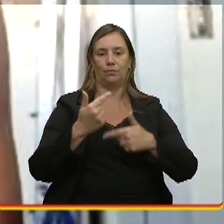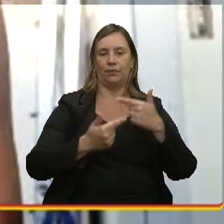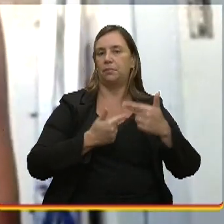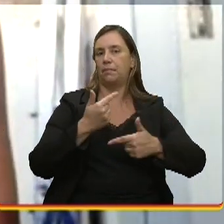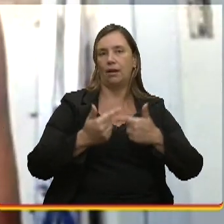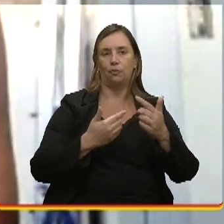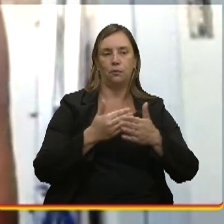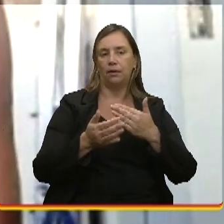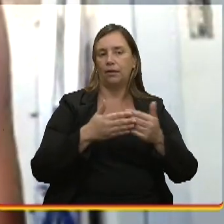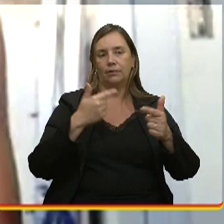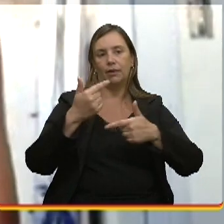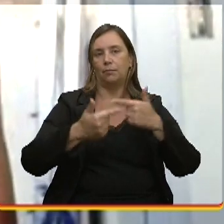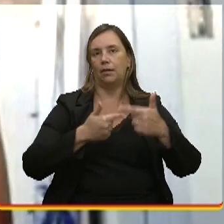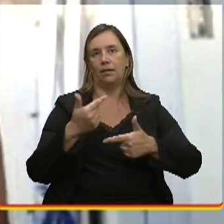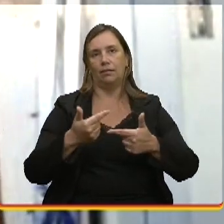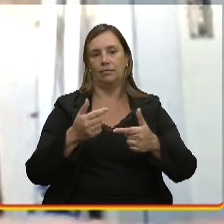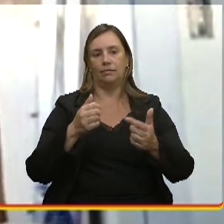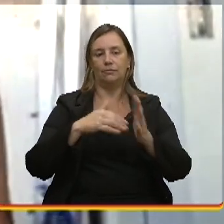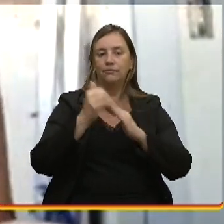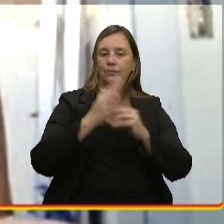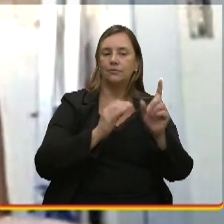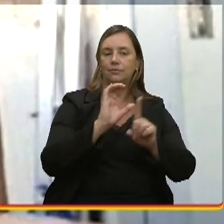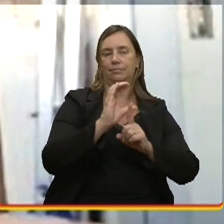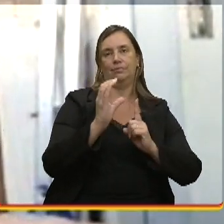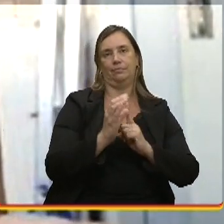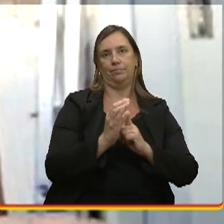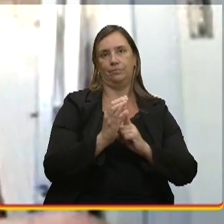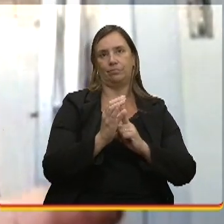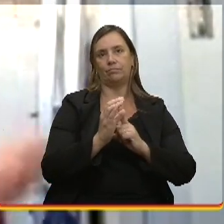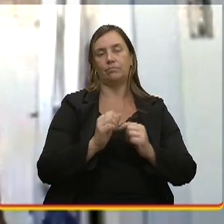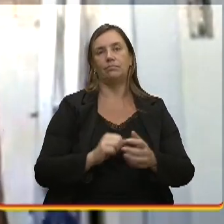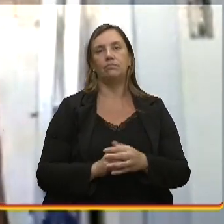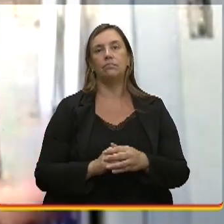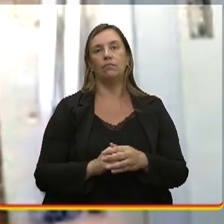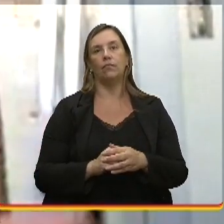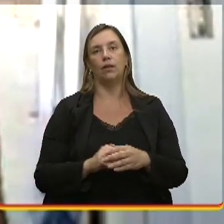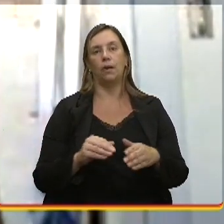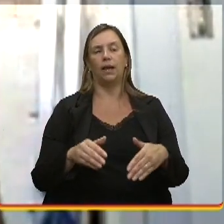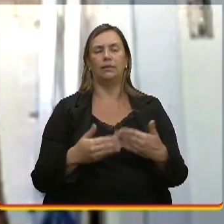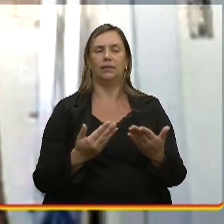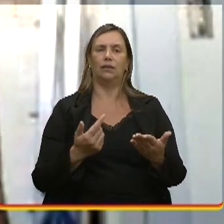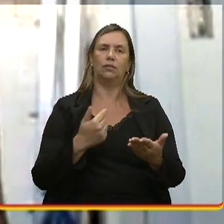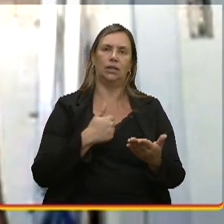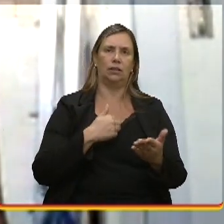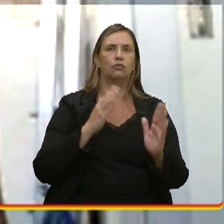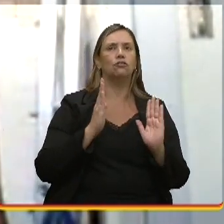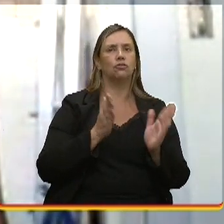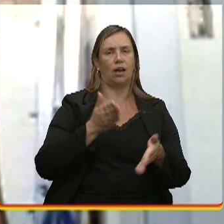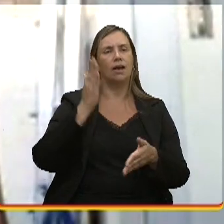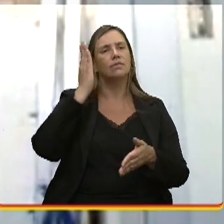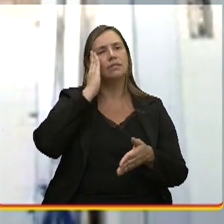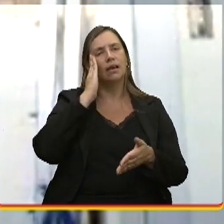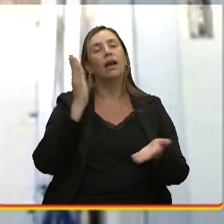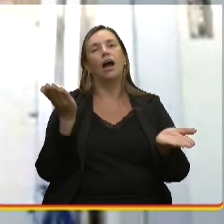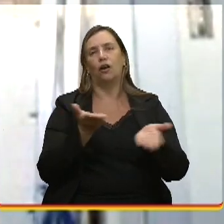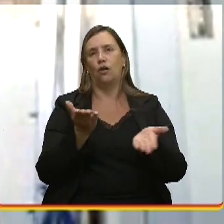qualquer da construção civil. Então, são coisas que eu já sei mais manejar.